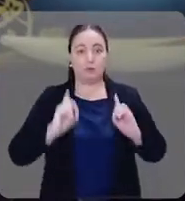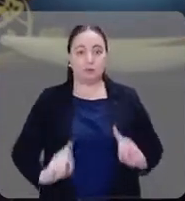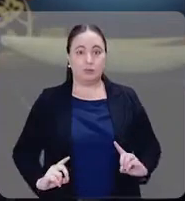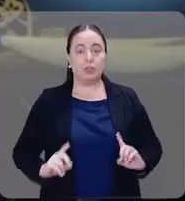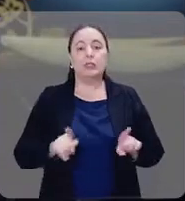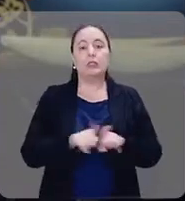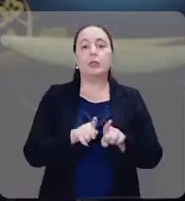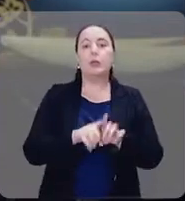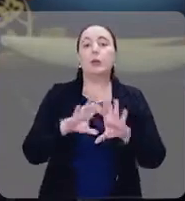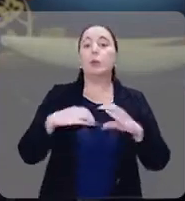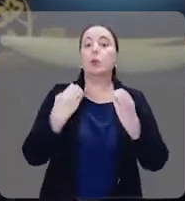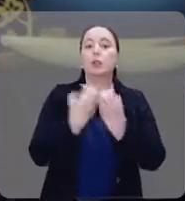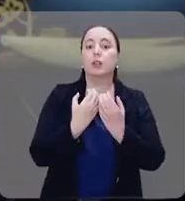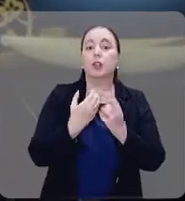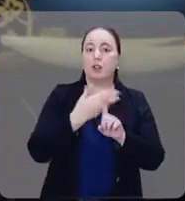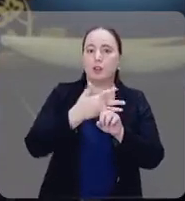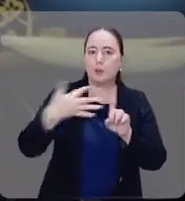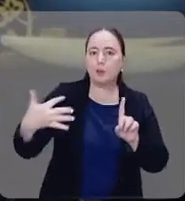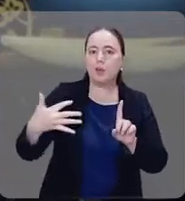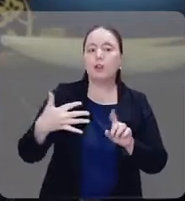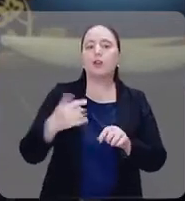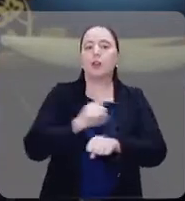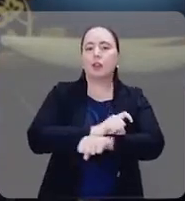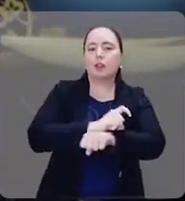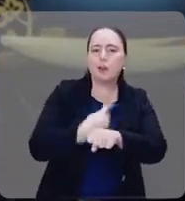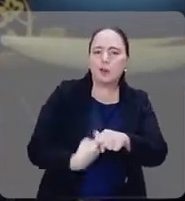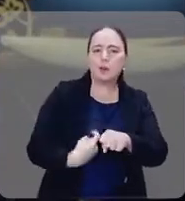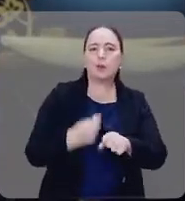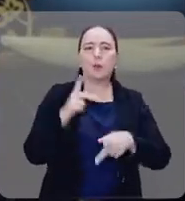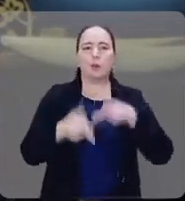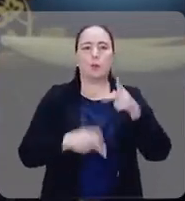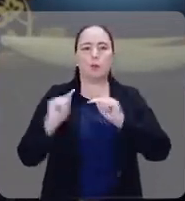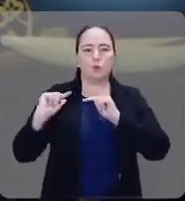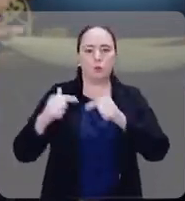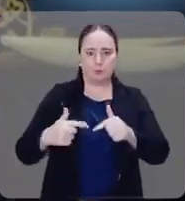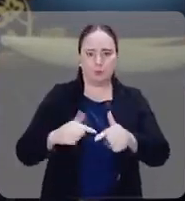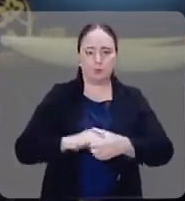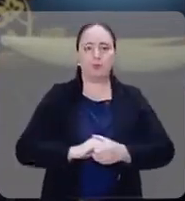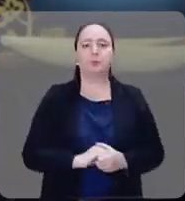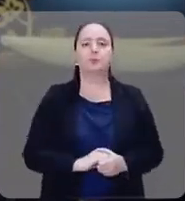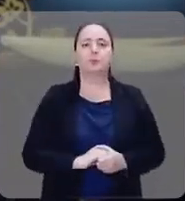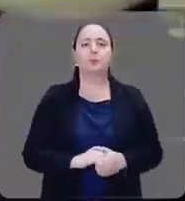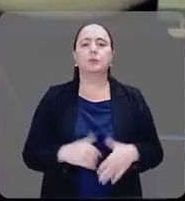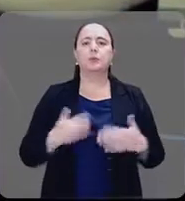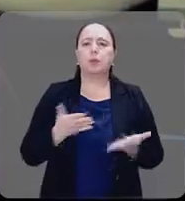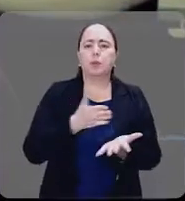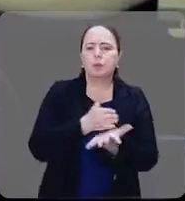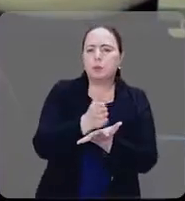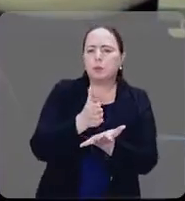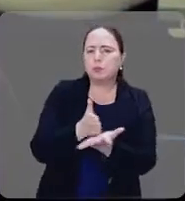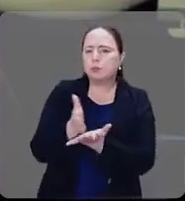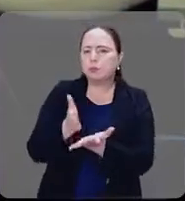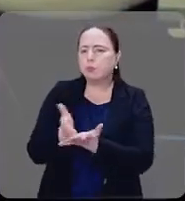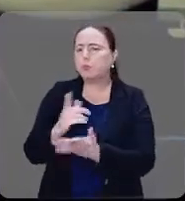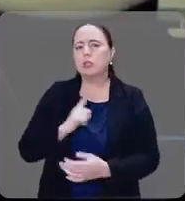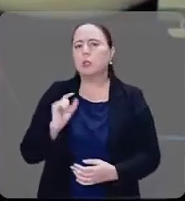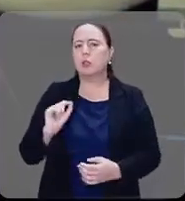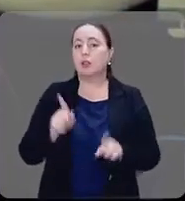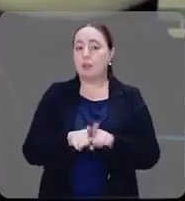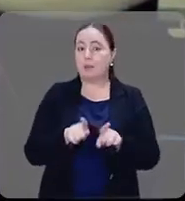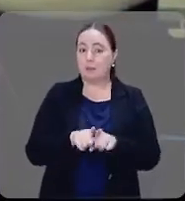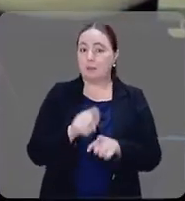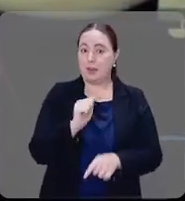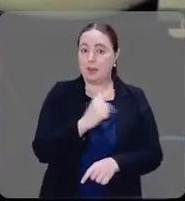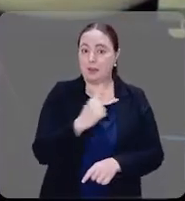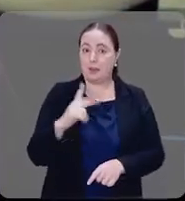pessoas com deficiência, comunidade LGBTI, quilombolas, povos tradicionais. Para atender todas essas pessoas,